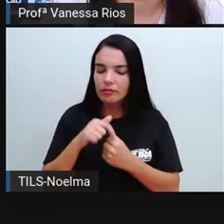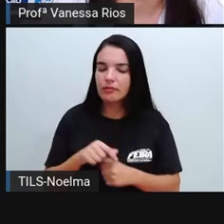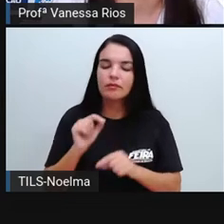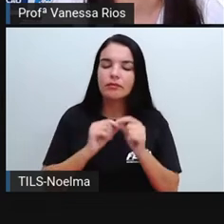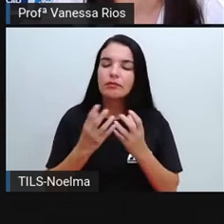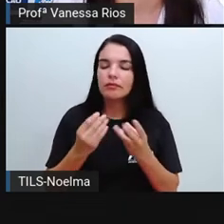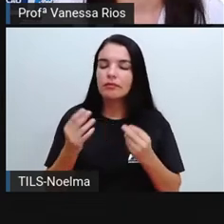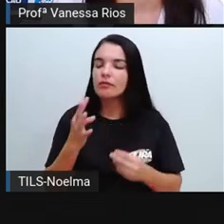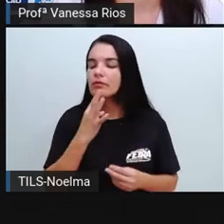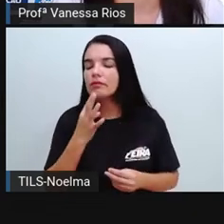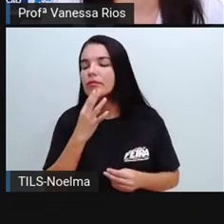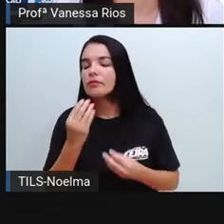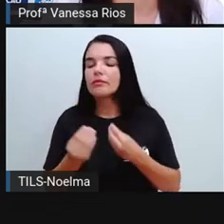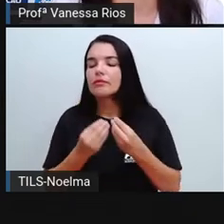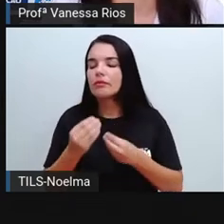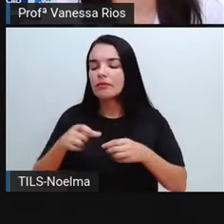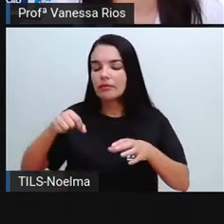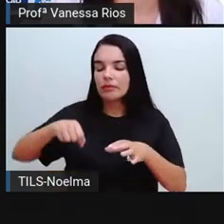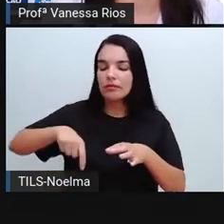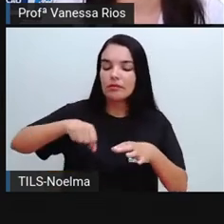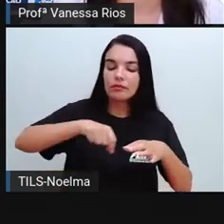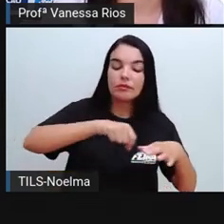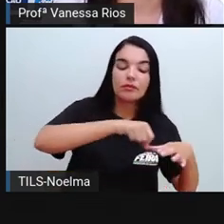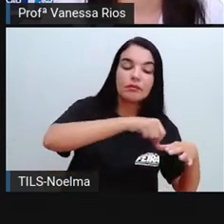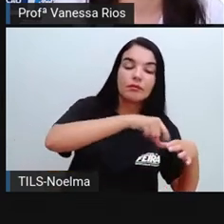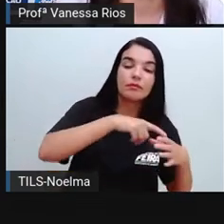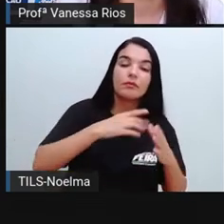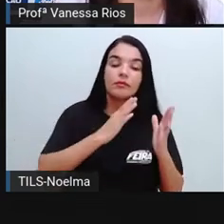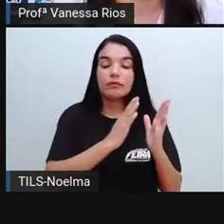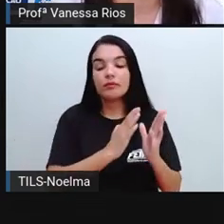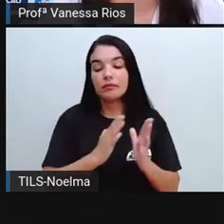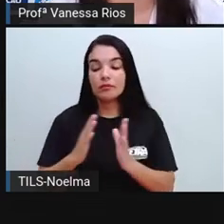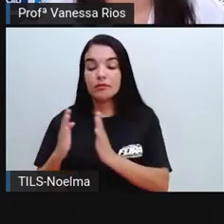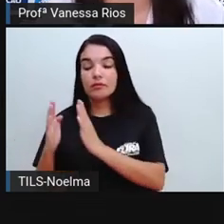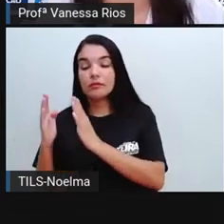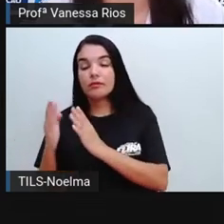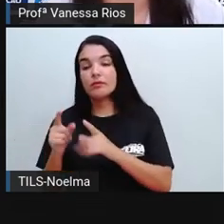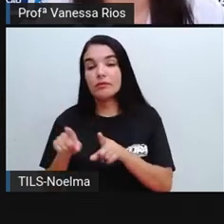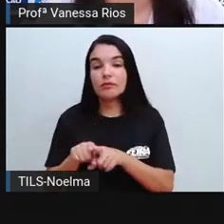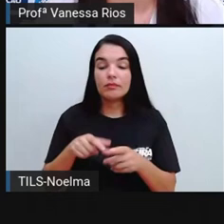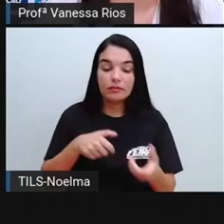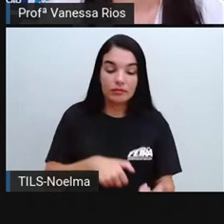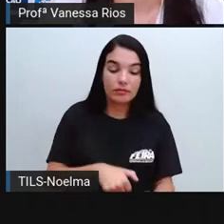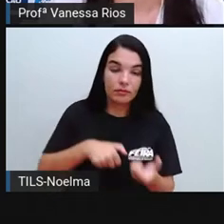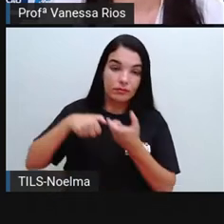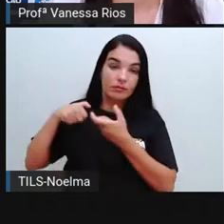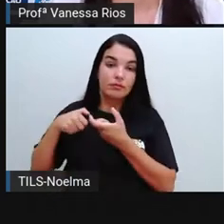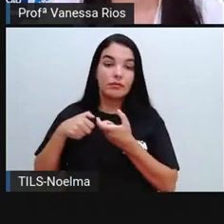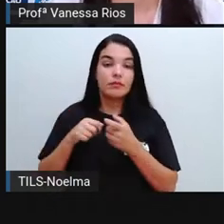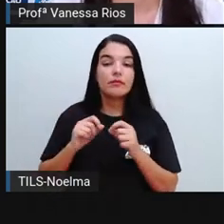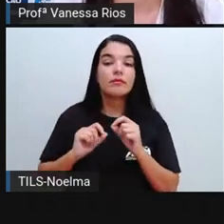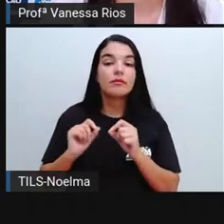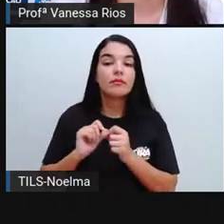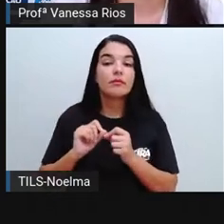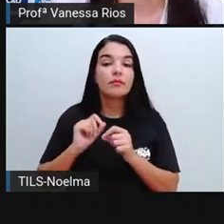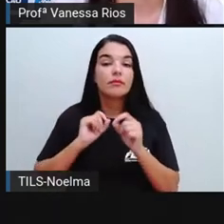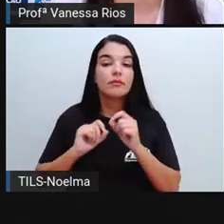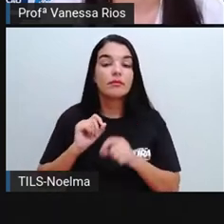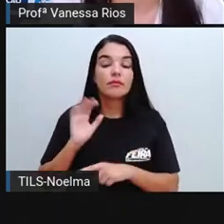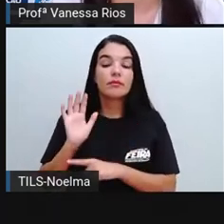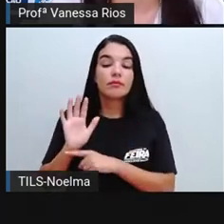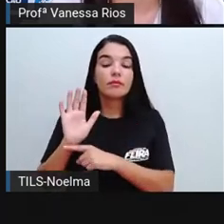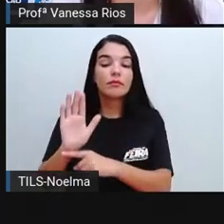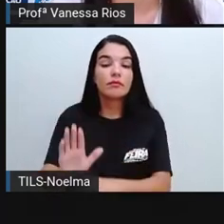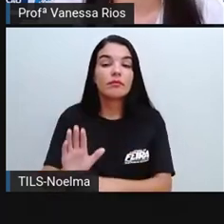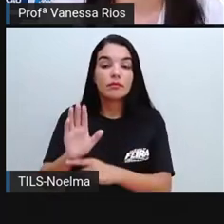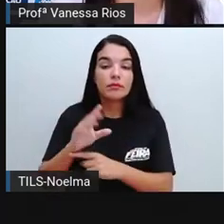conhecimentos em relação ao processo de plantar e de colher, que foram favorecendo e